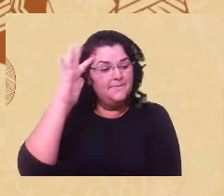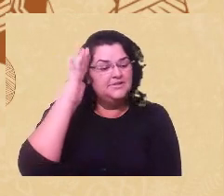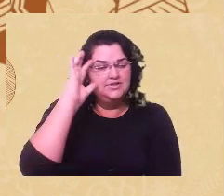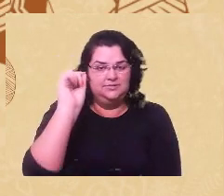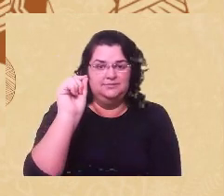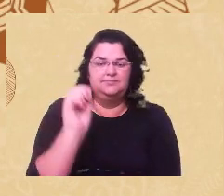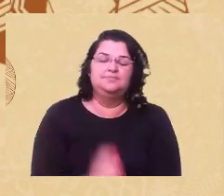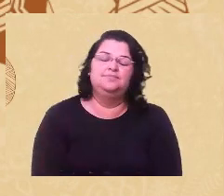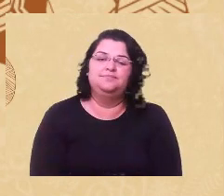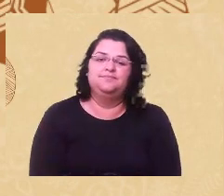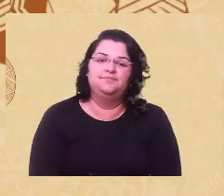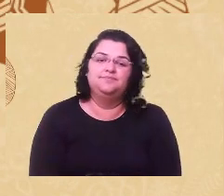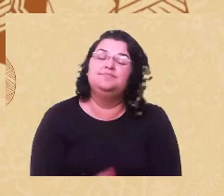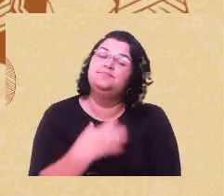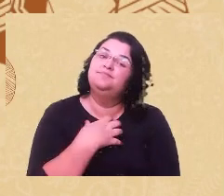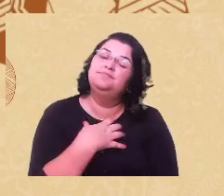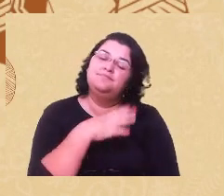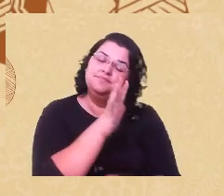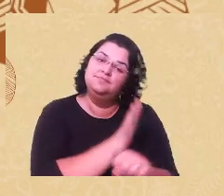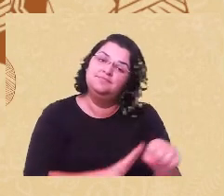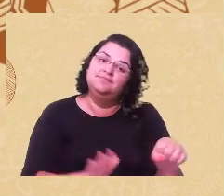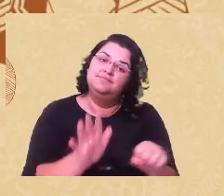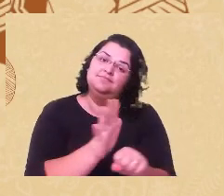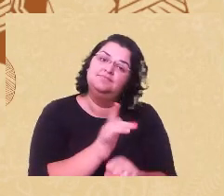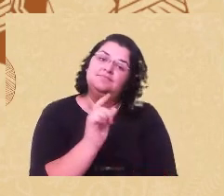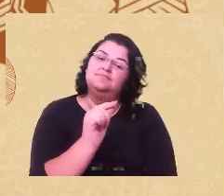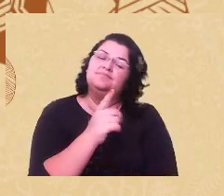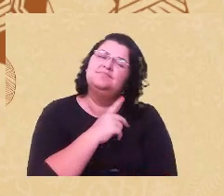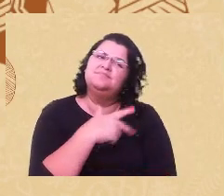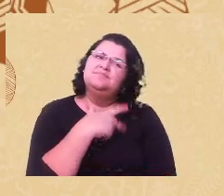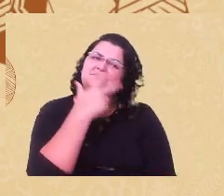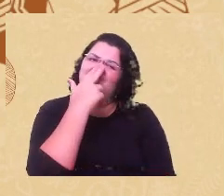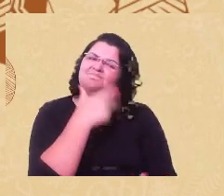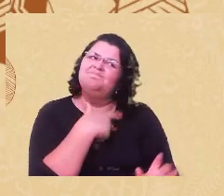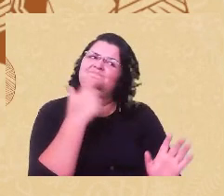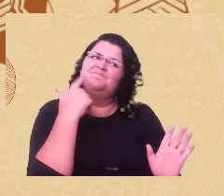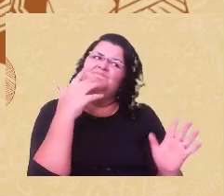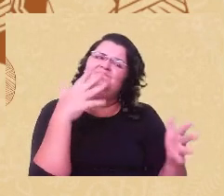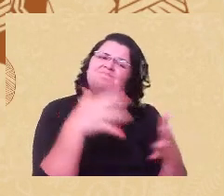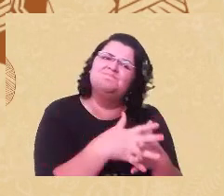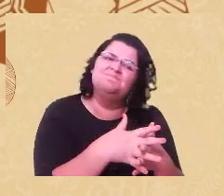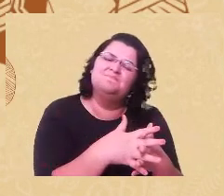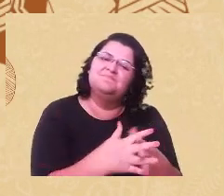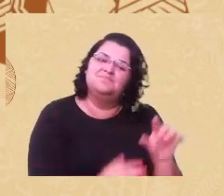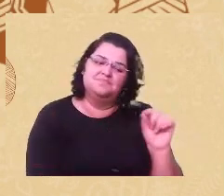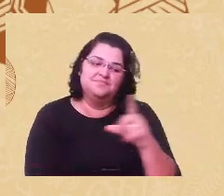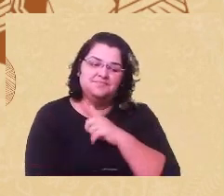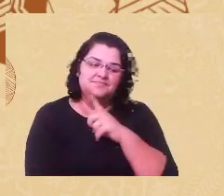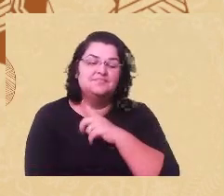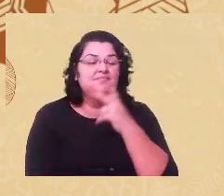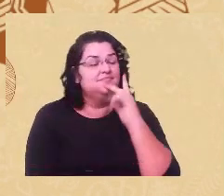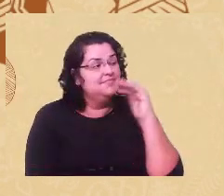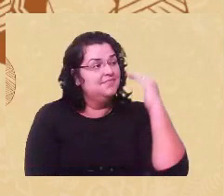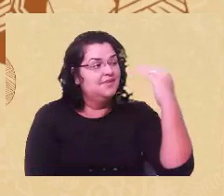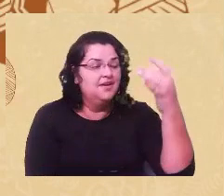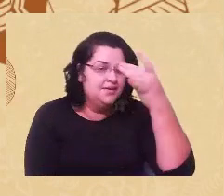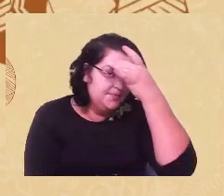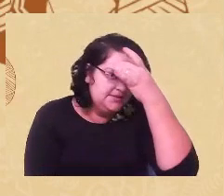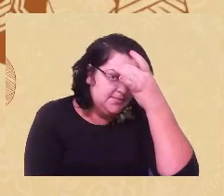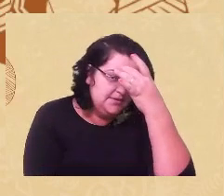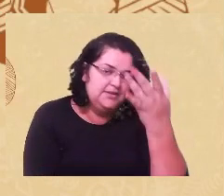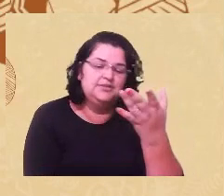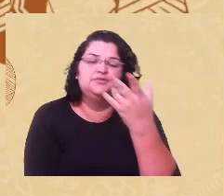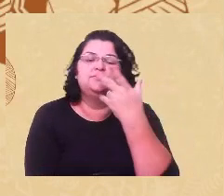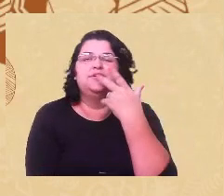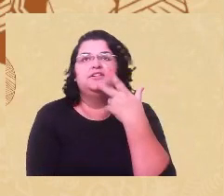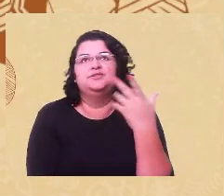de um modo geral uma coisa que sempre me deixa um pouco incomodada é que quando a gente está falando sobre decolonização do pensamento quando a gente está falando